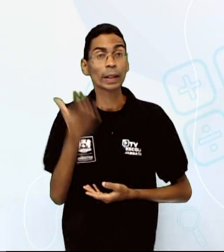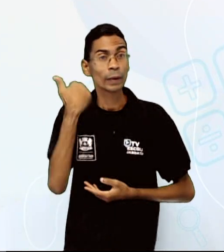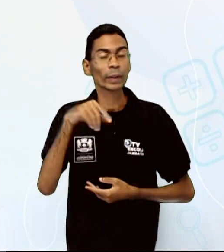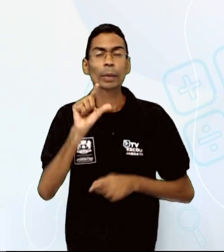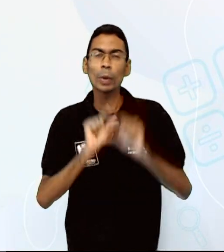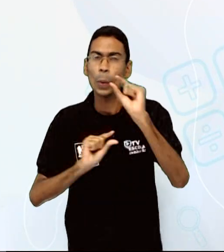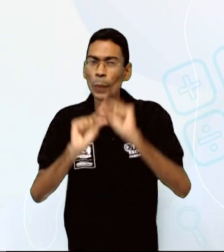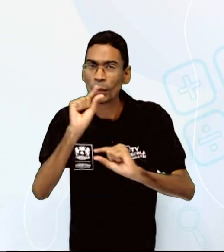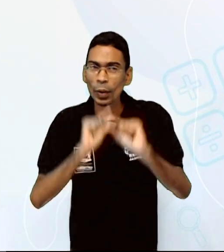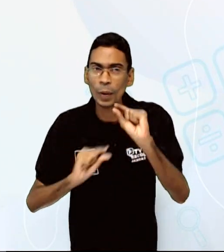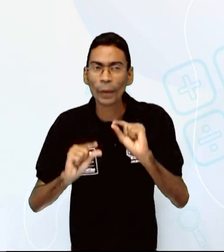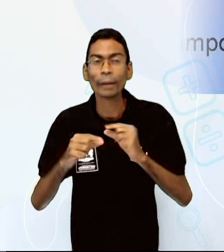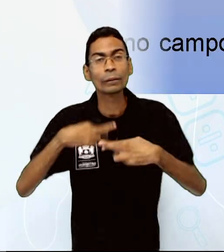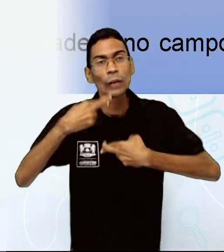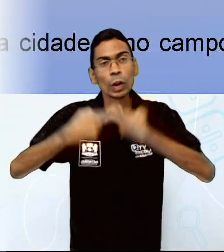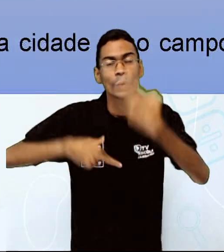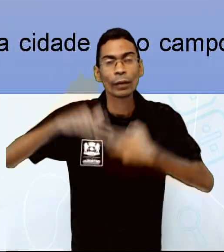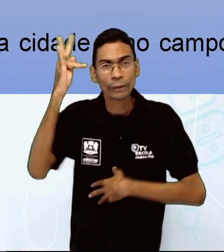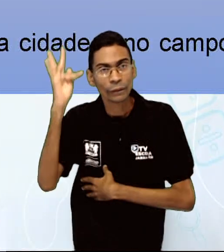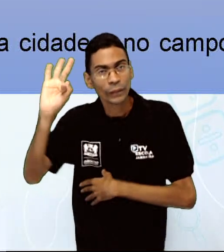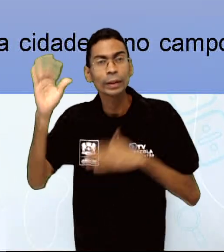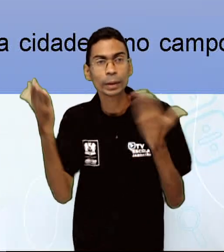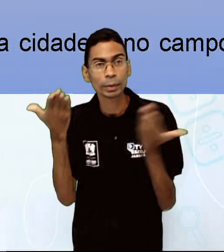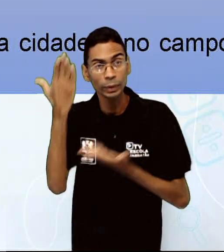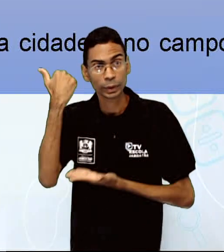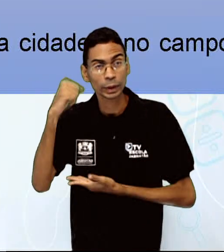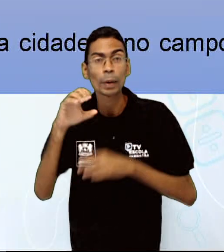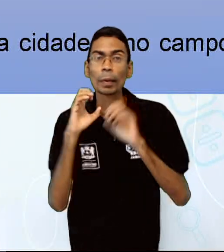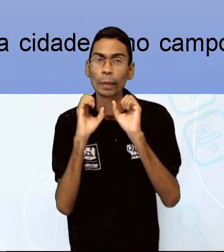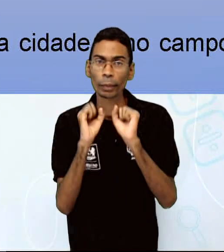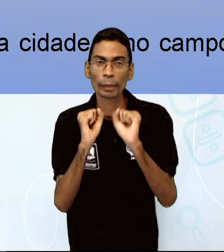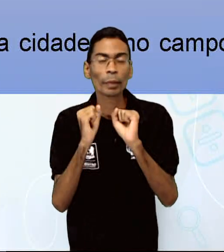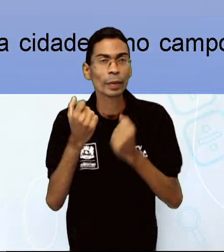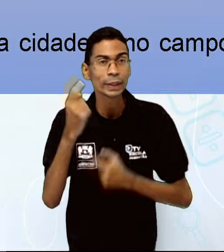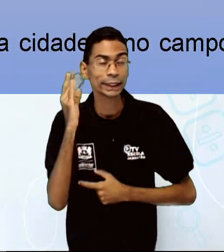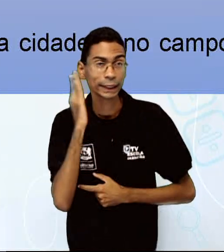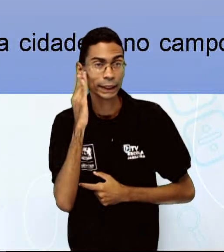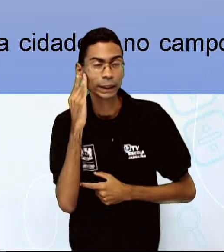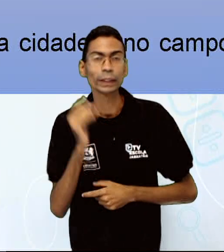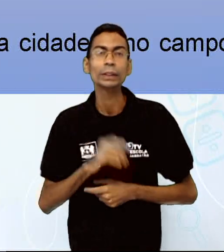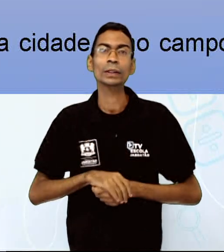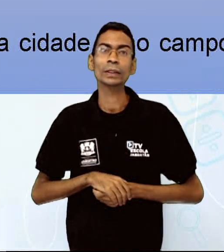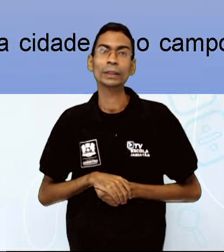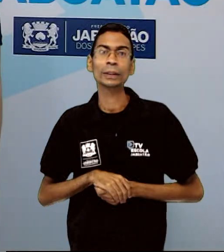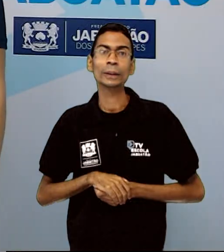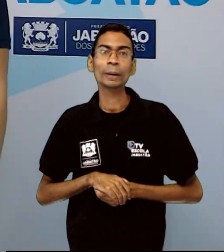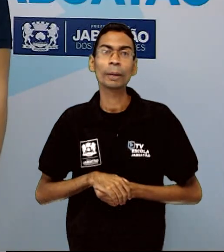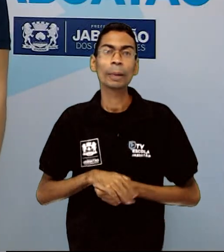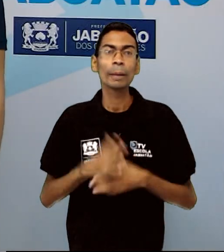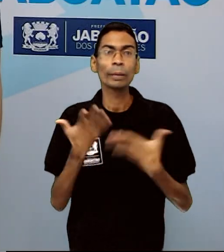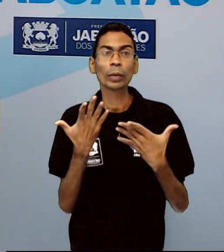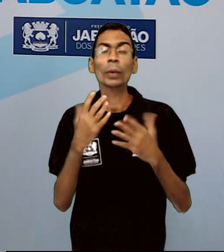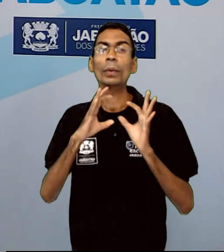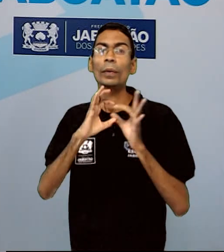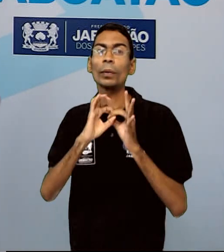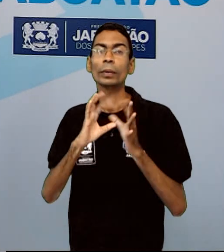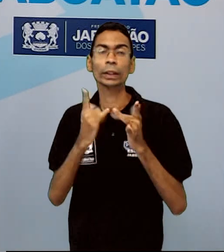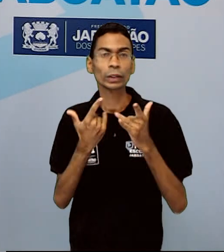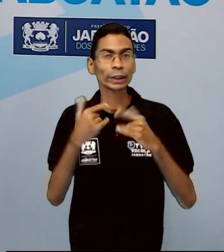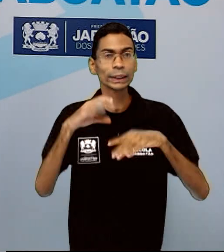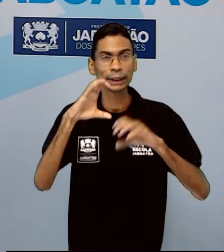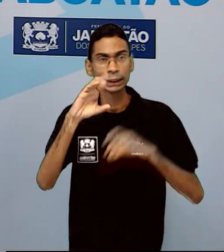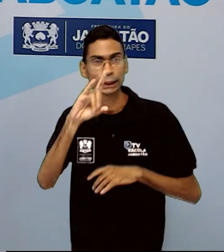saber um pouco sobre a Revolução Francesa para que vocês possam entender o conceito de cidadania. Na Europa, durante os séculos